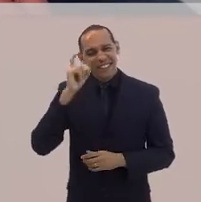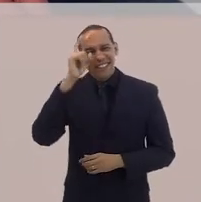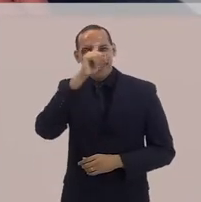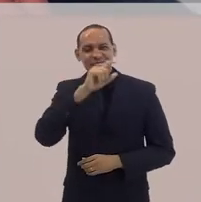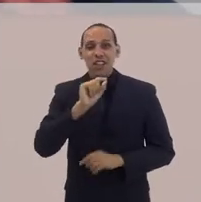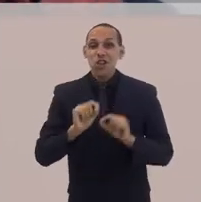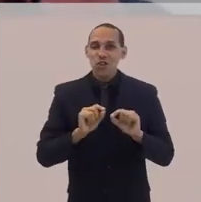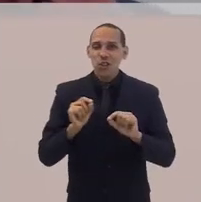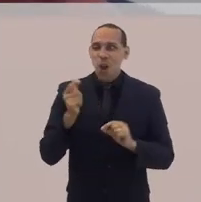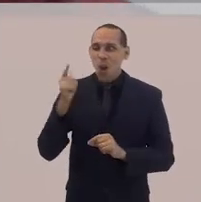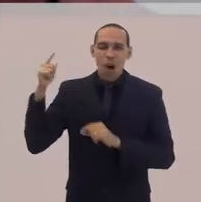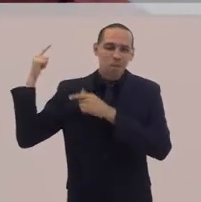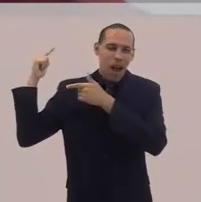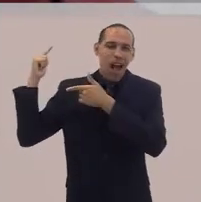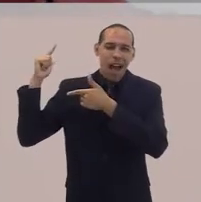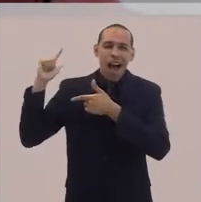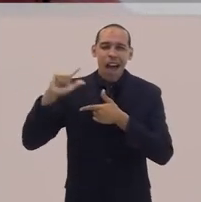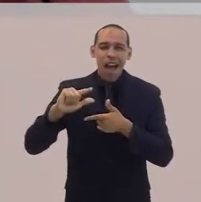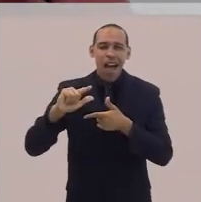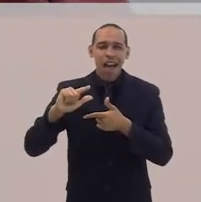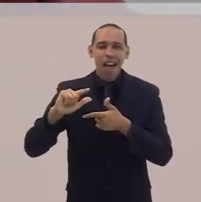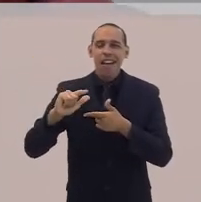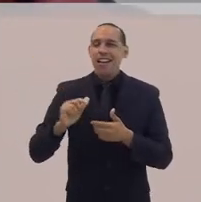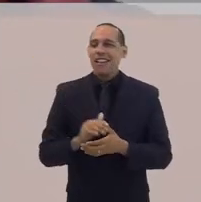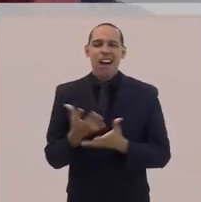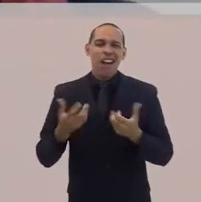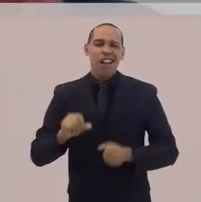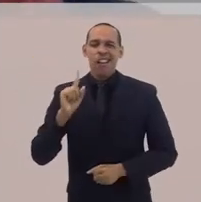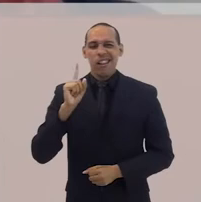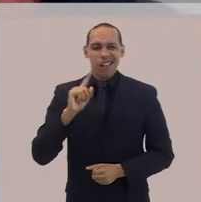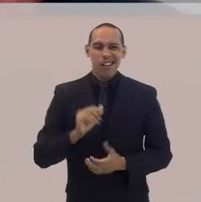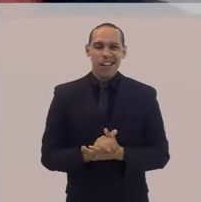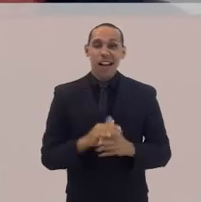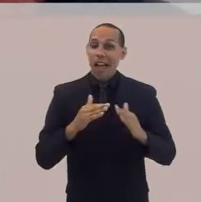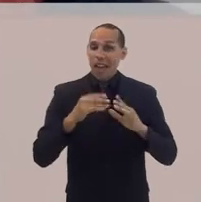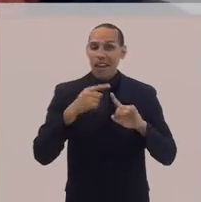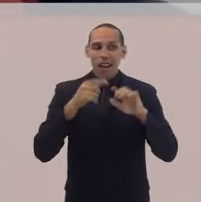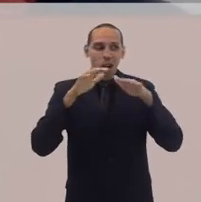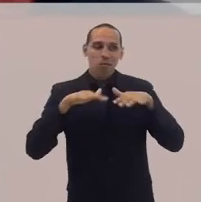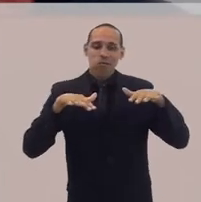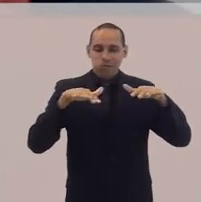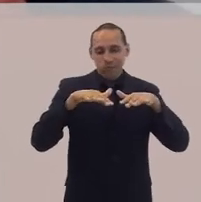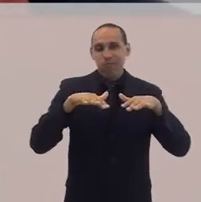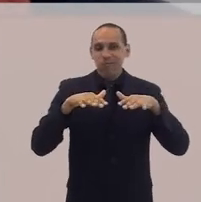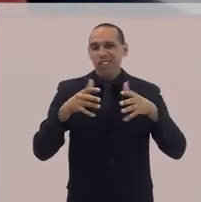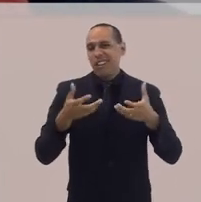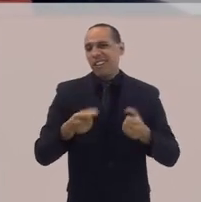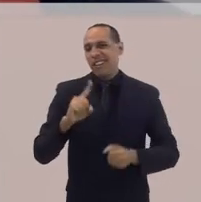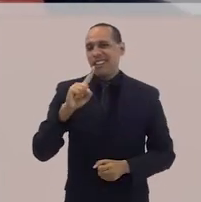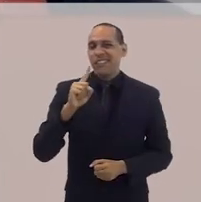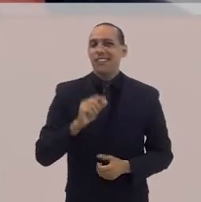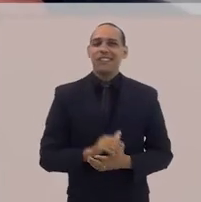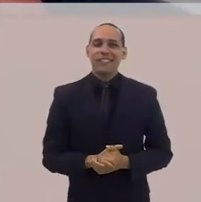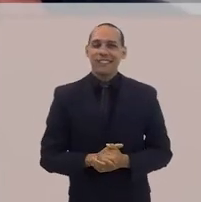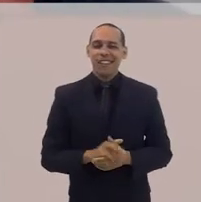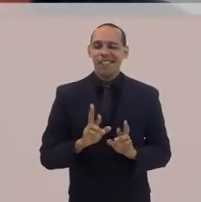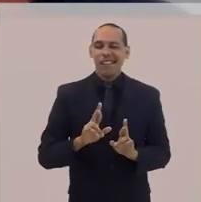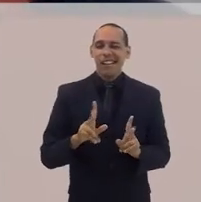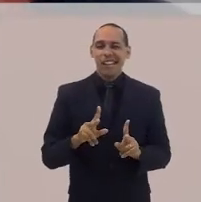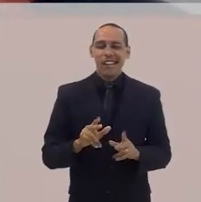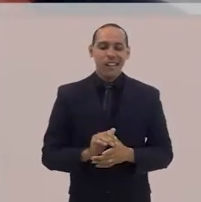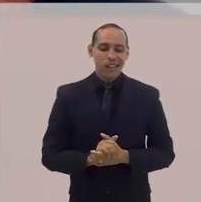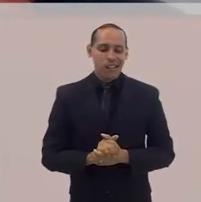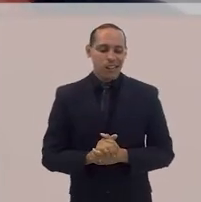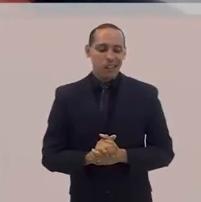do segmento mais conservador também da igreja, das igrejas, de uma forma geral, aceitar, muitas vezes,